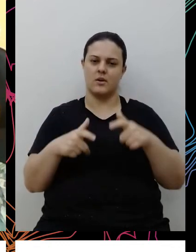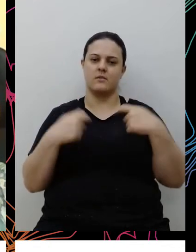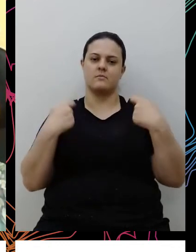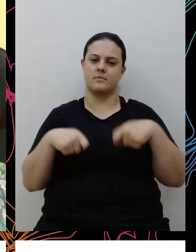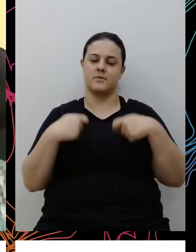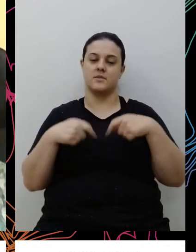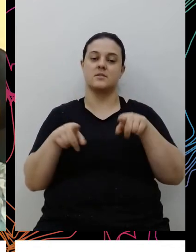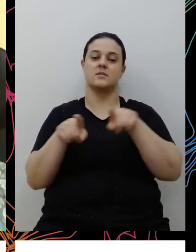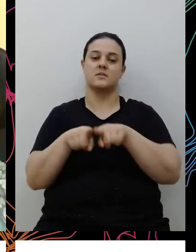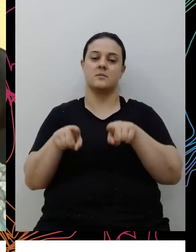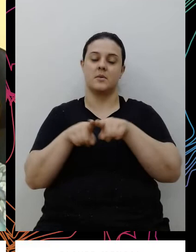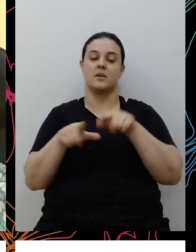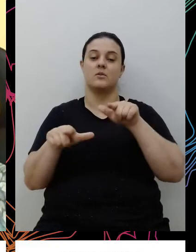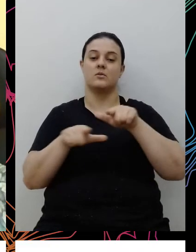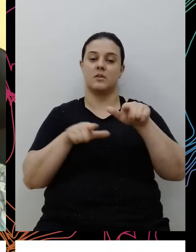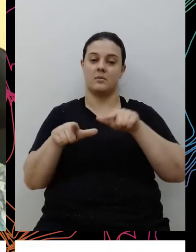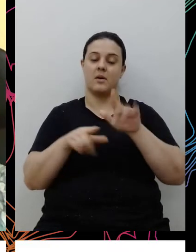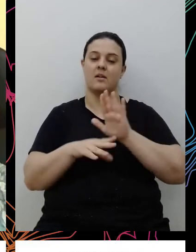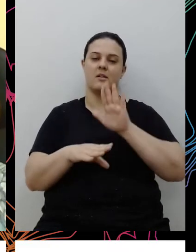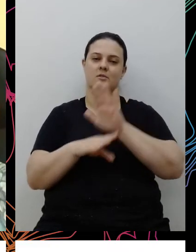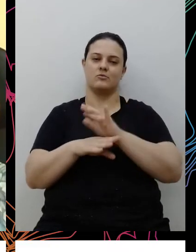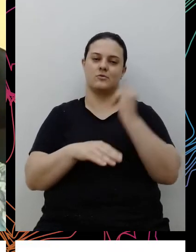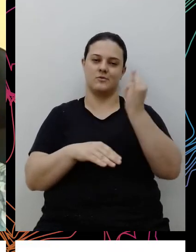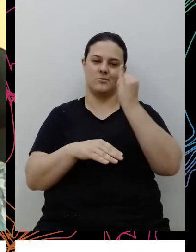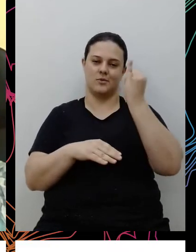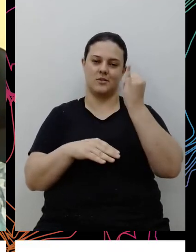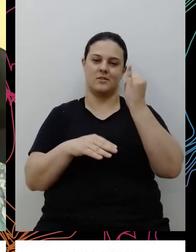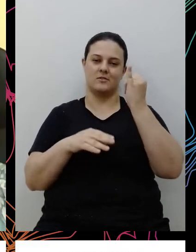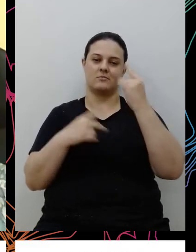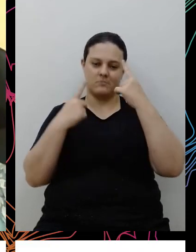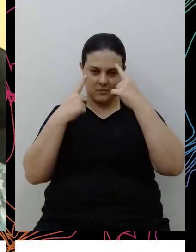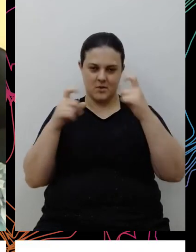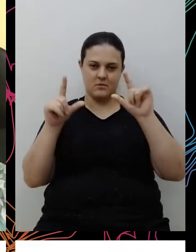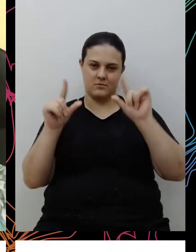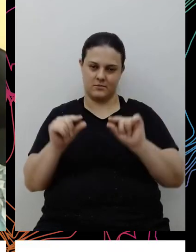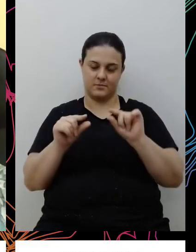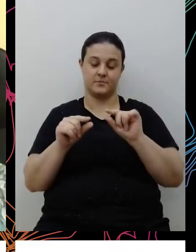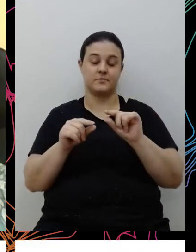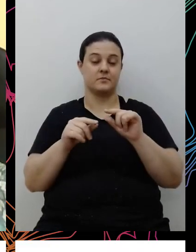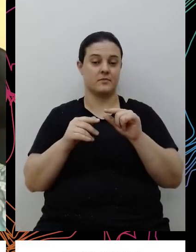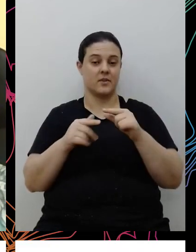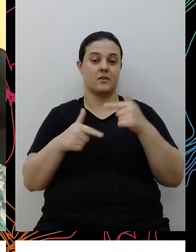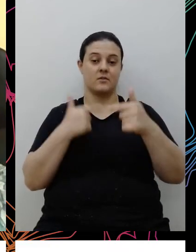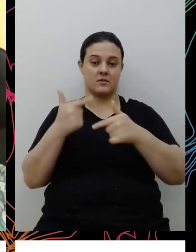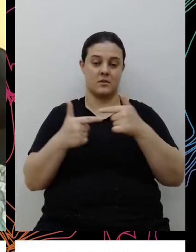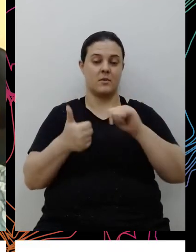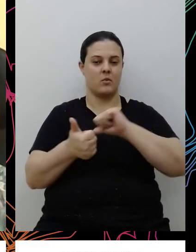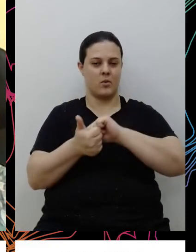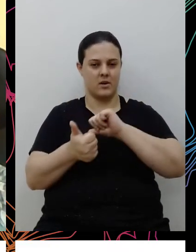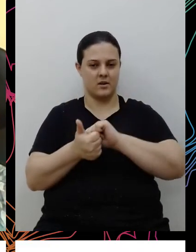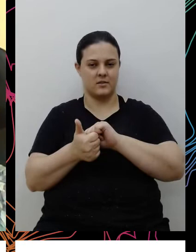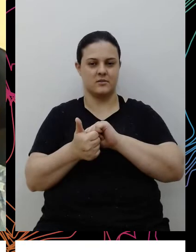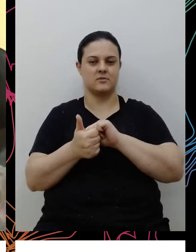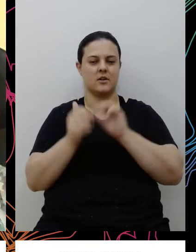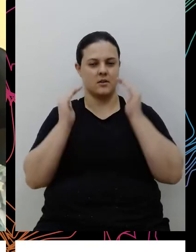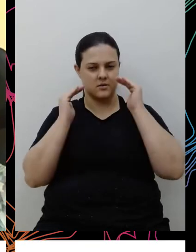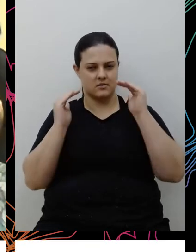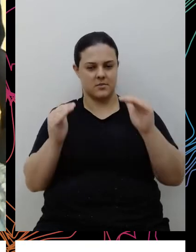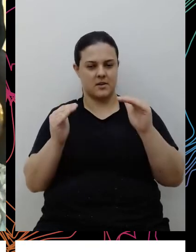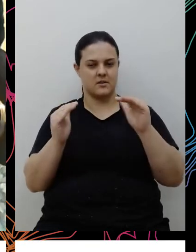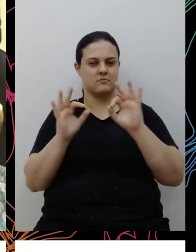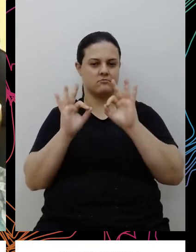quanto ainda o trabalho é um caminho importante para a redução de violência, né, e aí a gente fala de um trabalho com qualidade, com respeito, integridade,